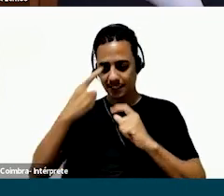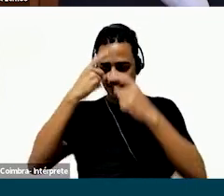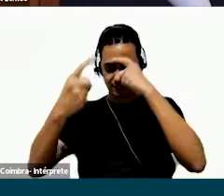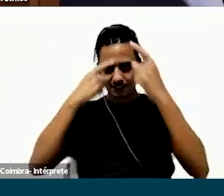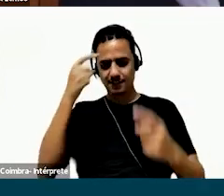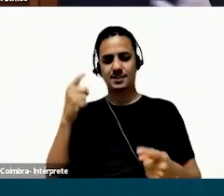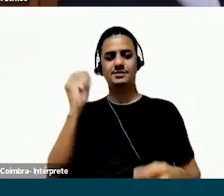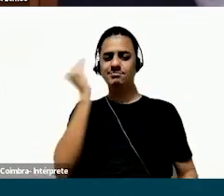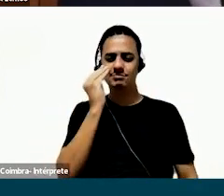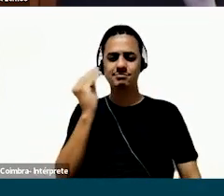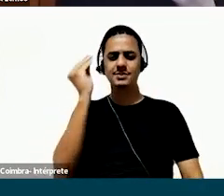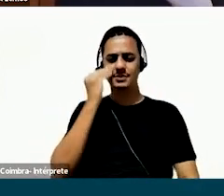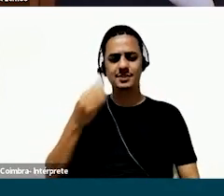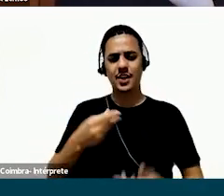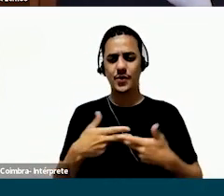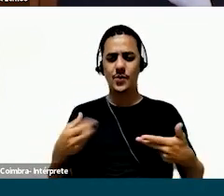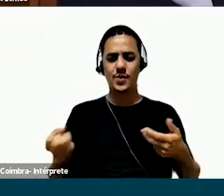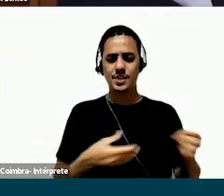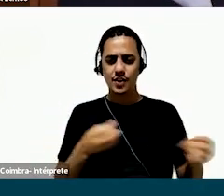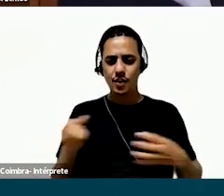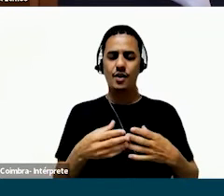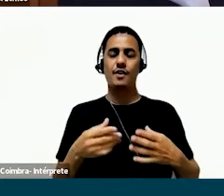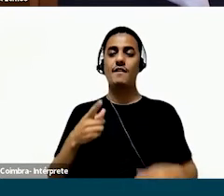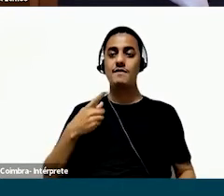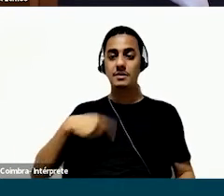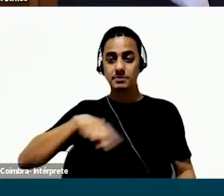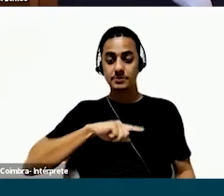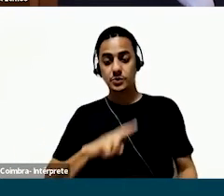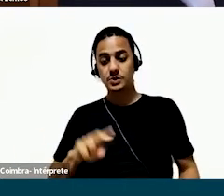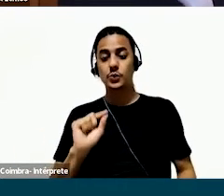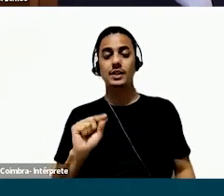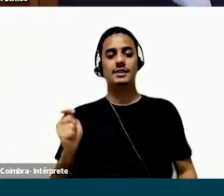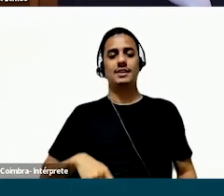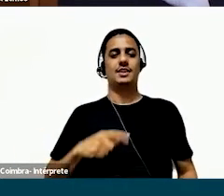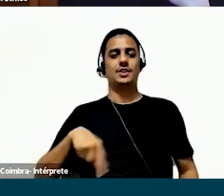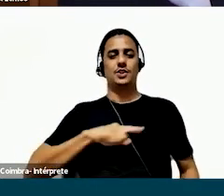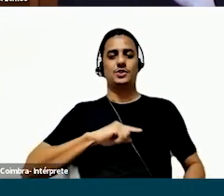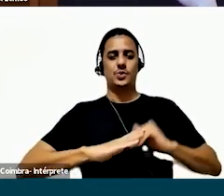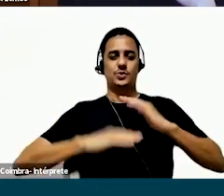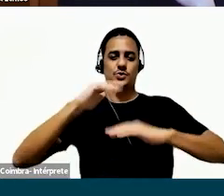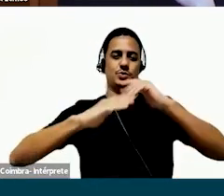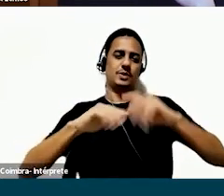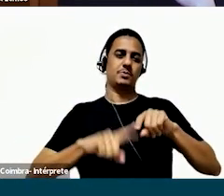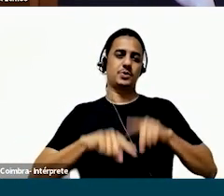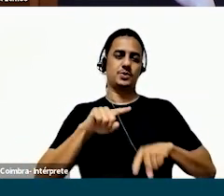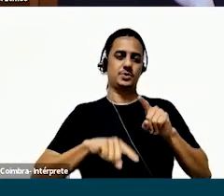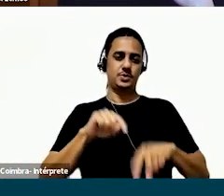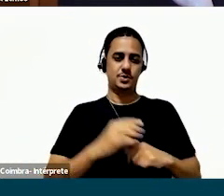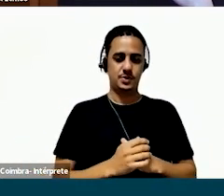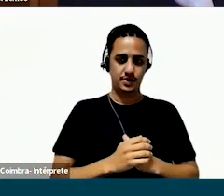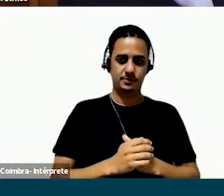criatividade, não desistir, se abrir mesmo para testar outras coisas, para a gente conseguir o insumo que a gente precisava de fato para a gente construir